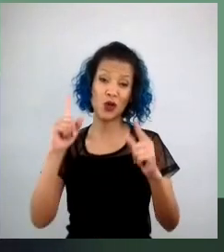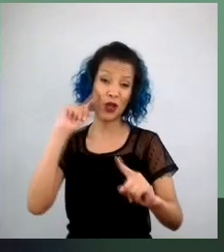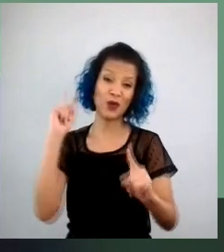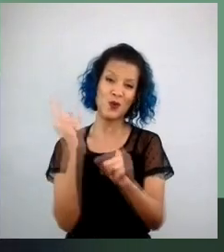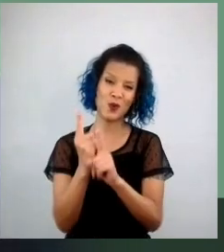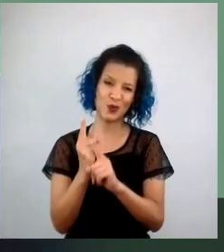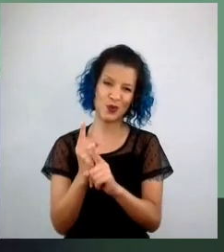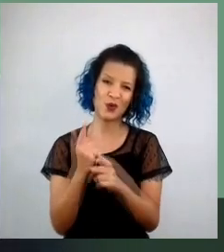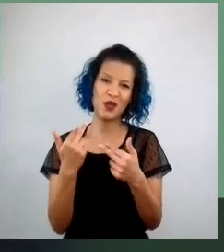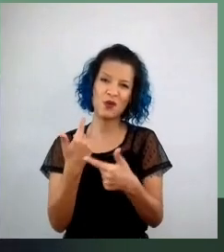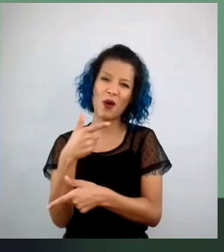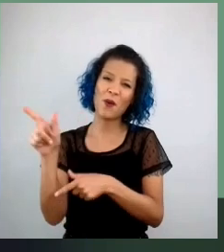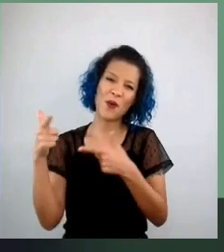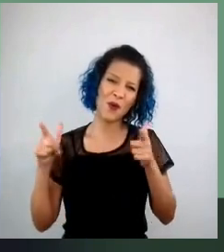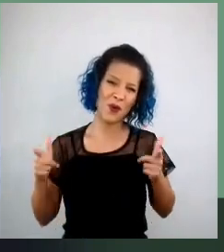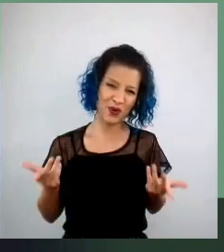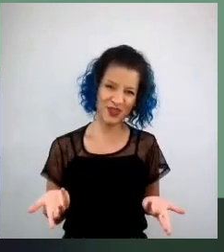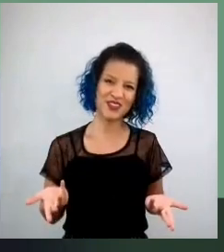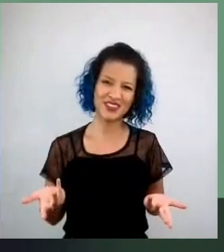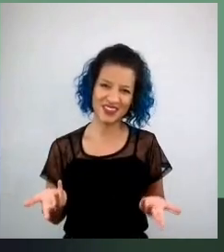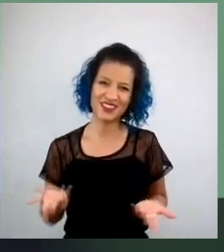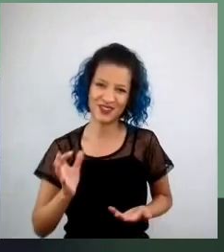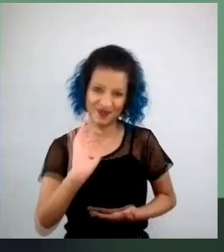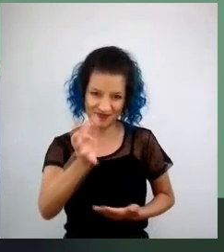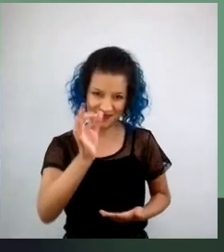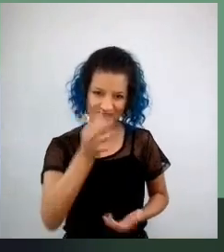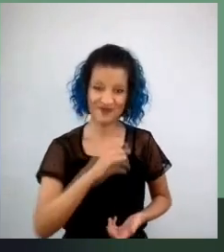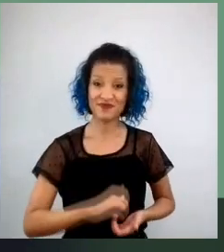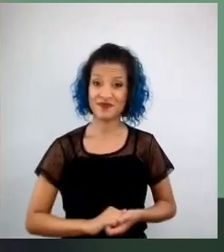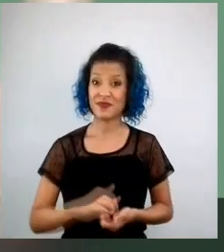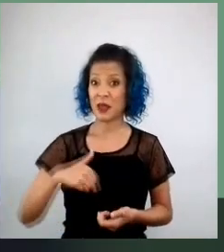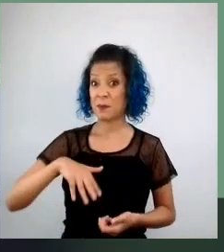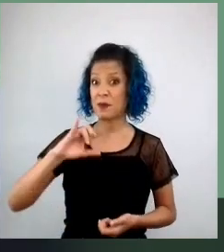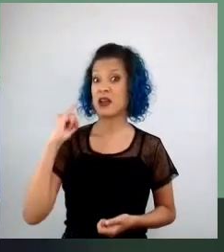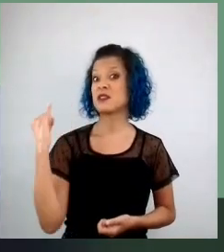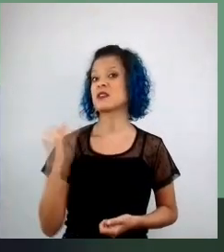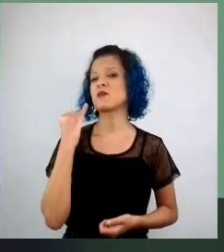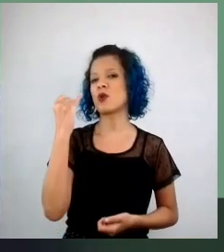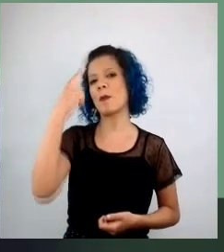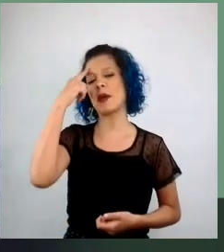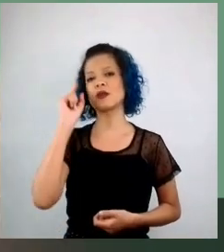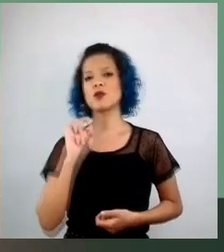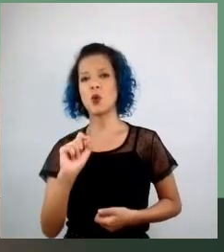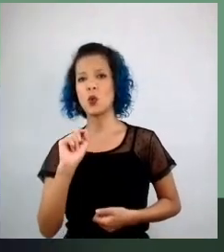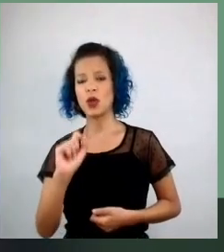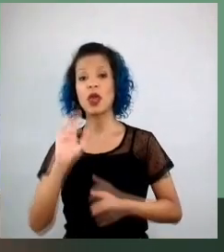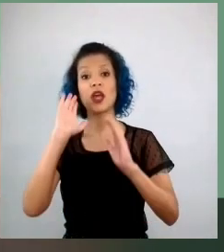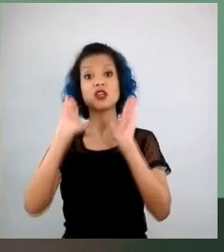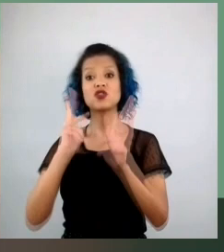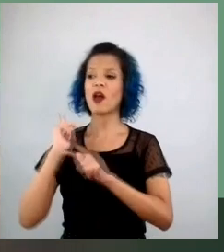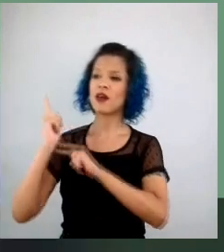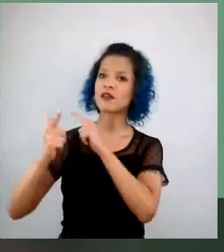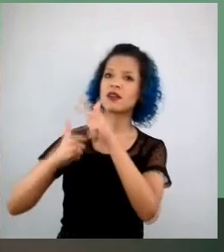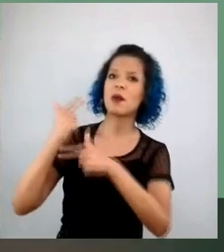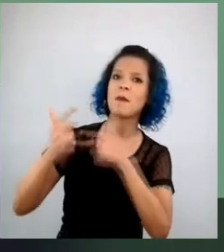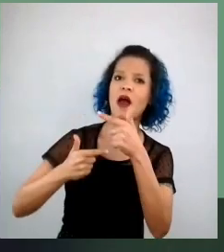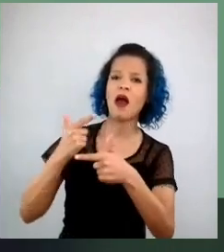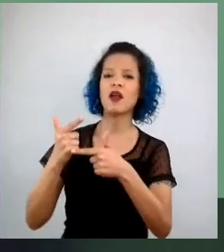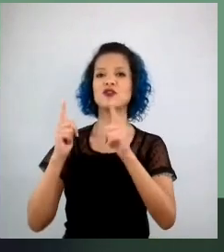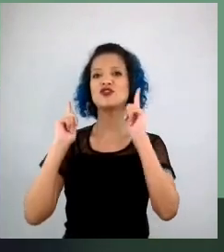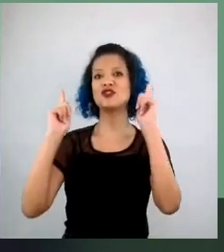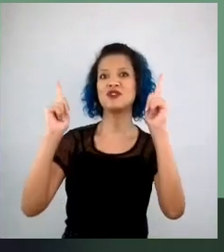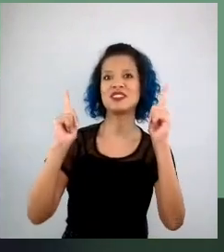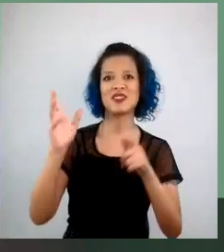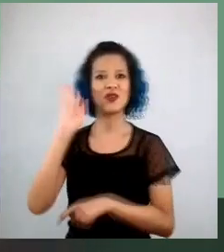outros, né, para mim, o mais importante é que, além de tudo que a gente fez de trabalho e da diversão e de tudo que a gente fez de gostoso e de